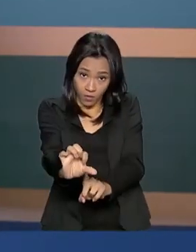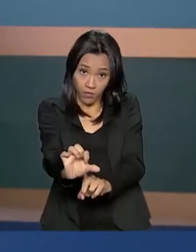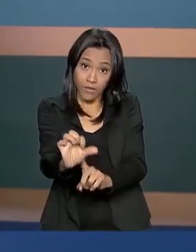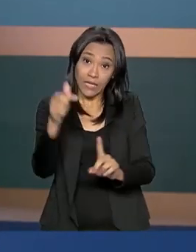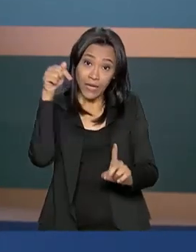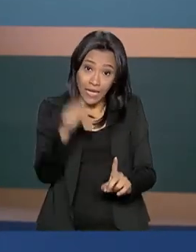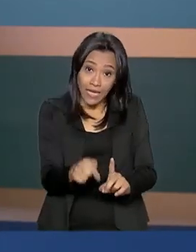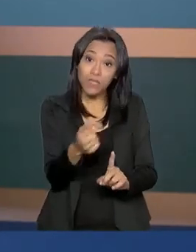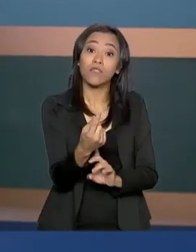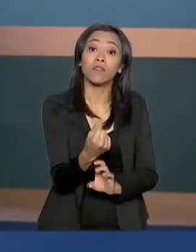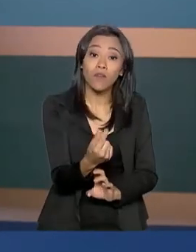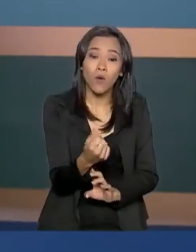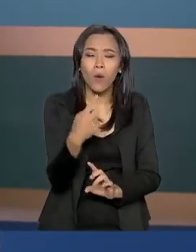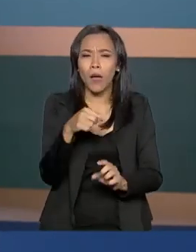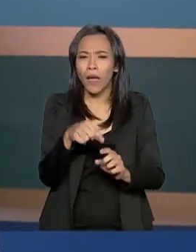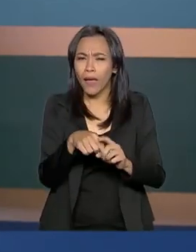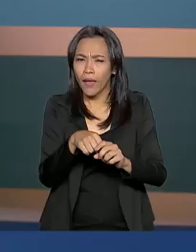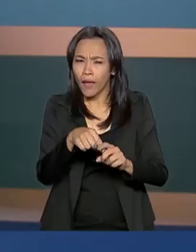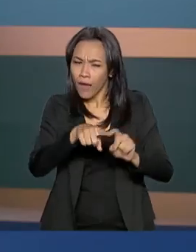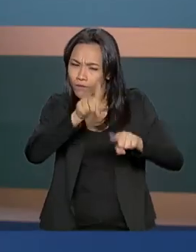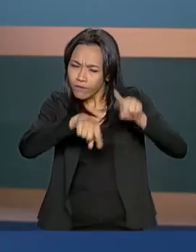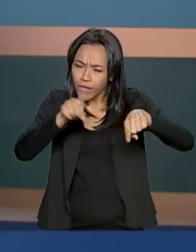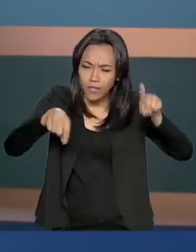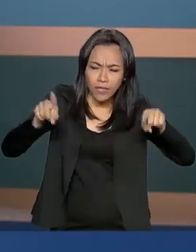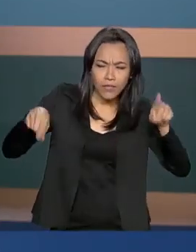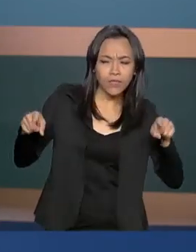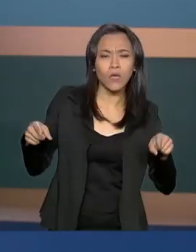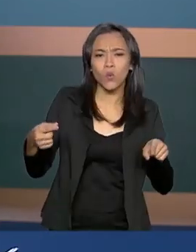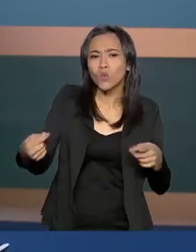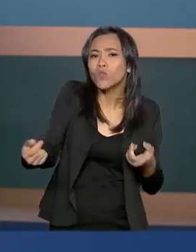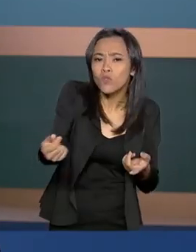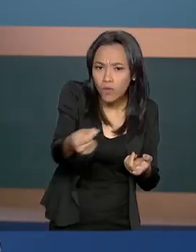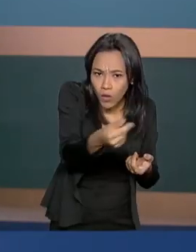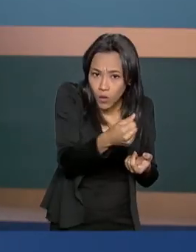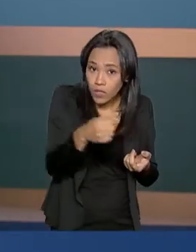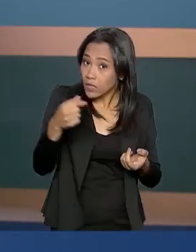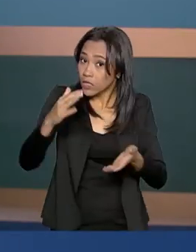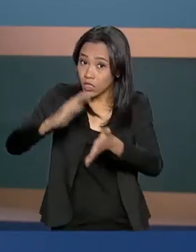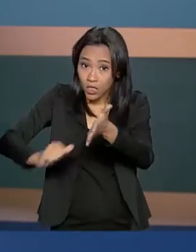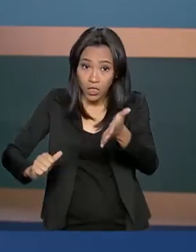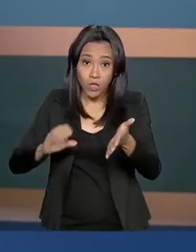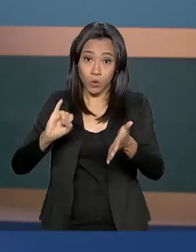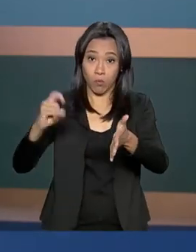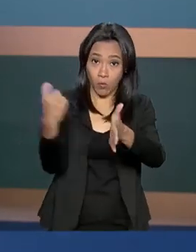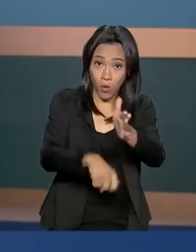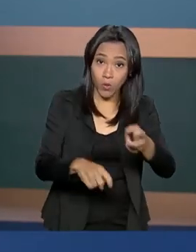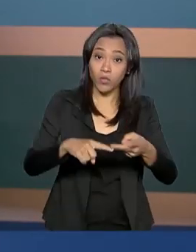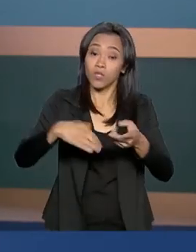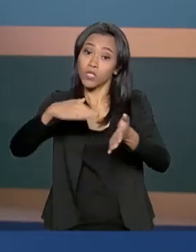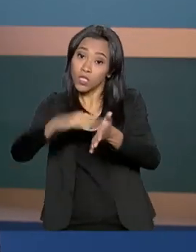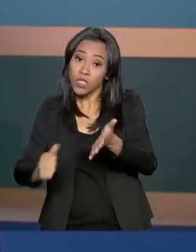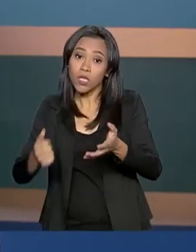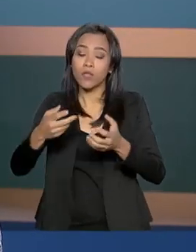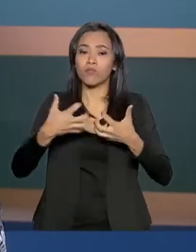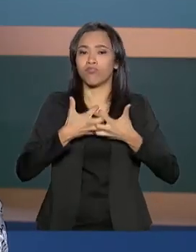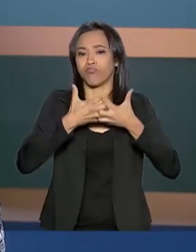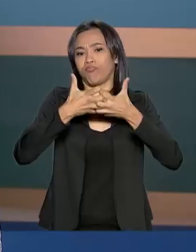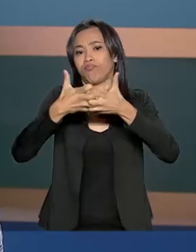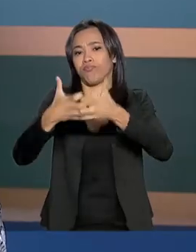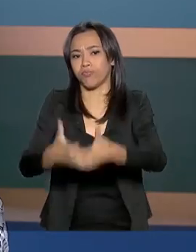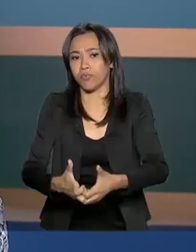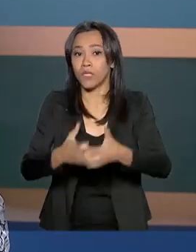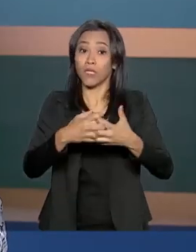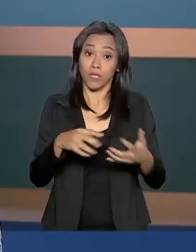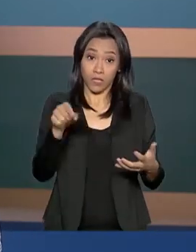Esse índice mede a variação dos preços dos produtos sem impostos e frete de 24 atividades das